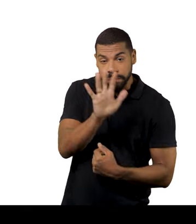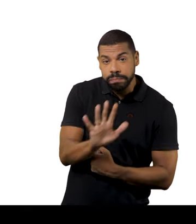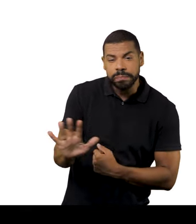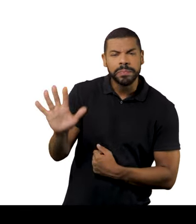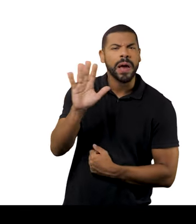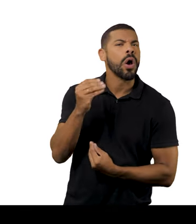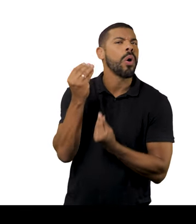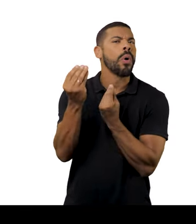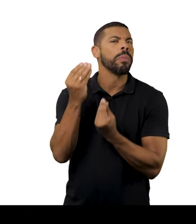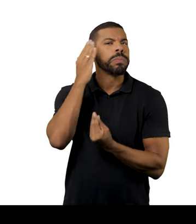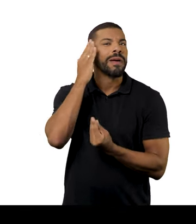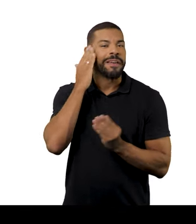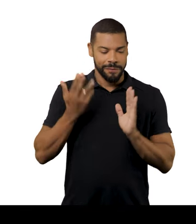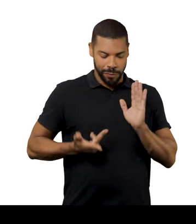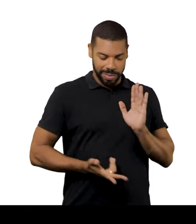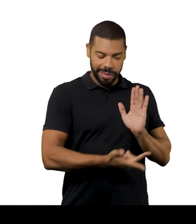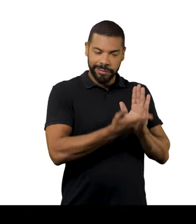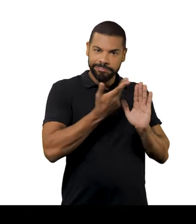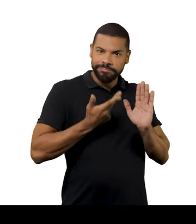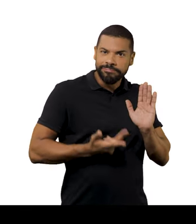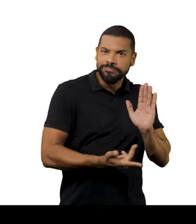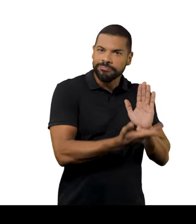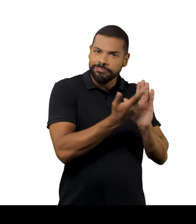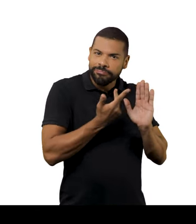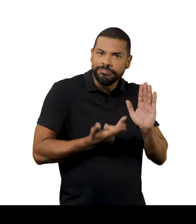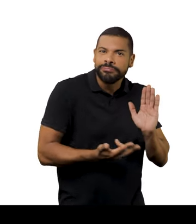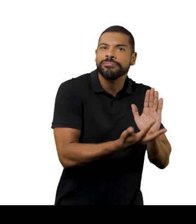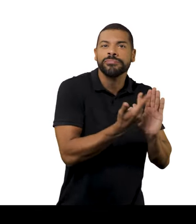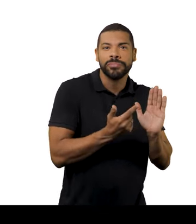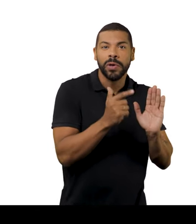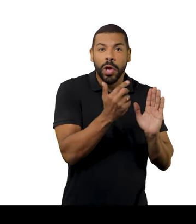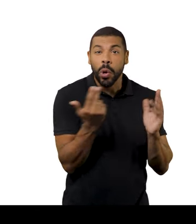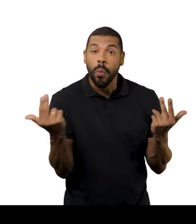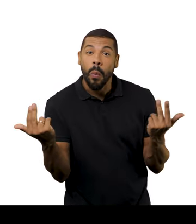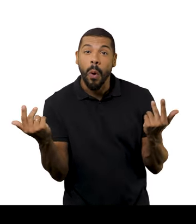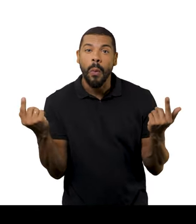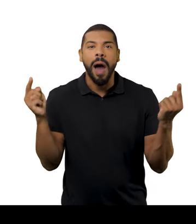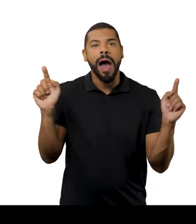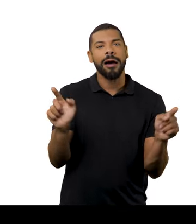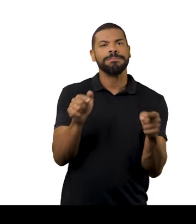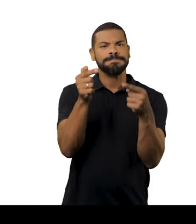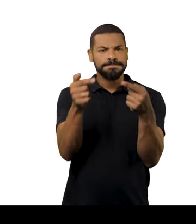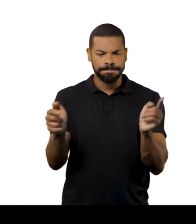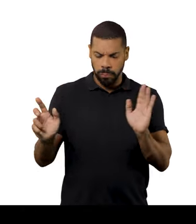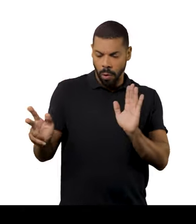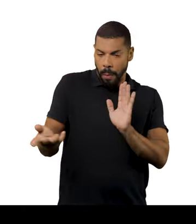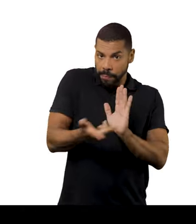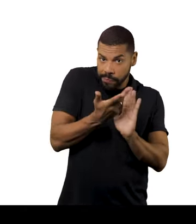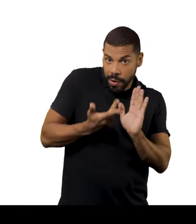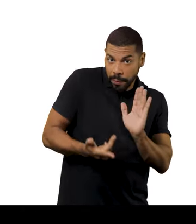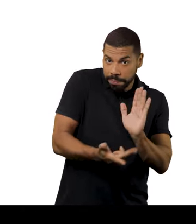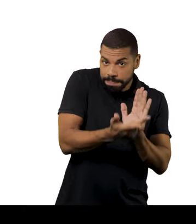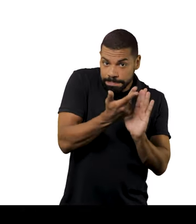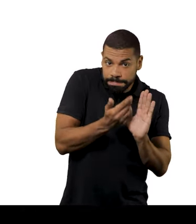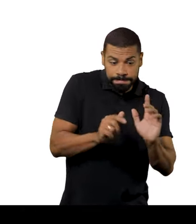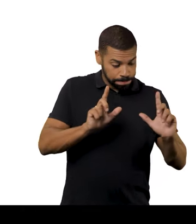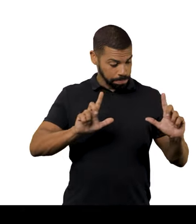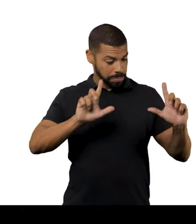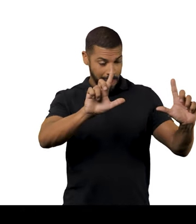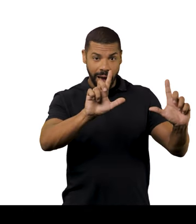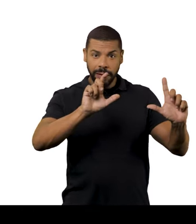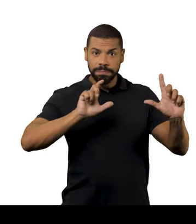linguagem melhor do que falar. Eu vou desenhar o que a música fala pra falar com o pessoal. Desenhei